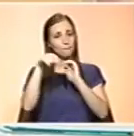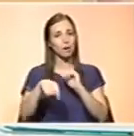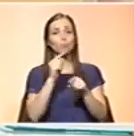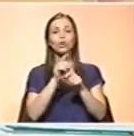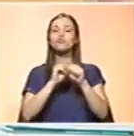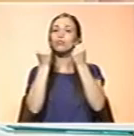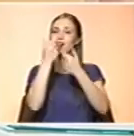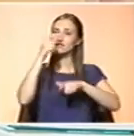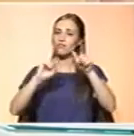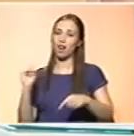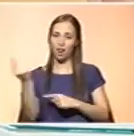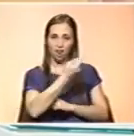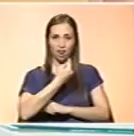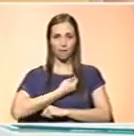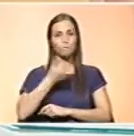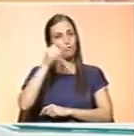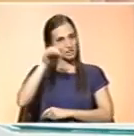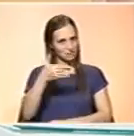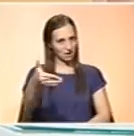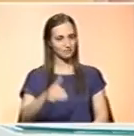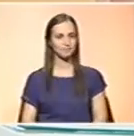Civil somos todos nós. Tenham um bom fim de semana.